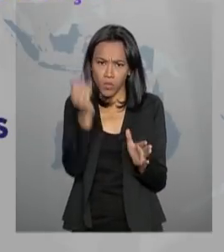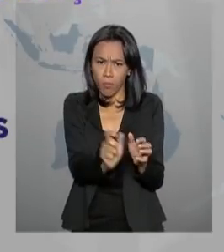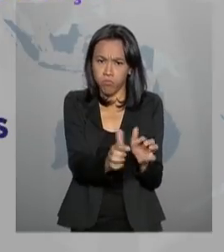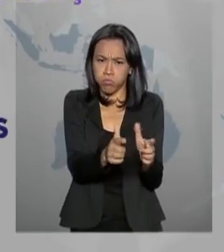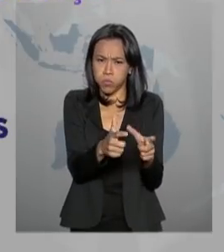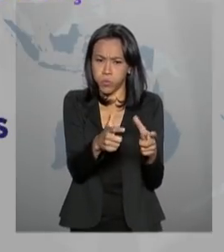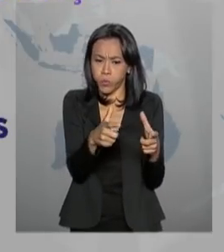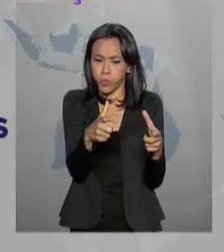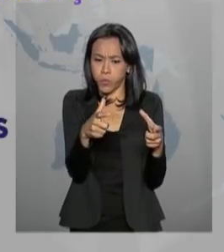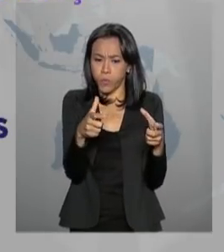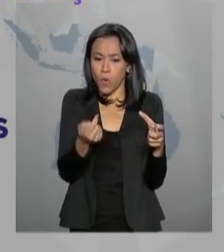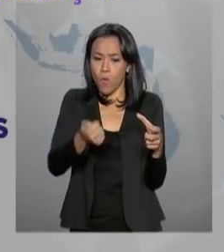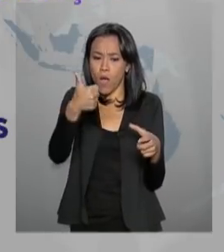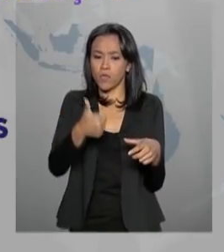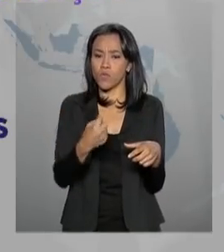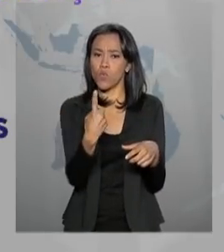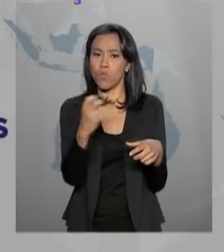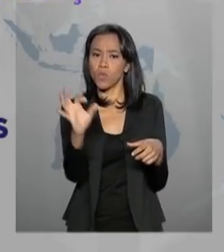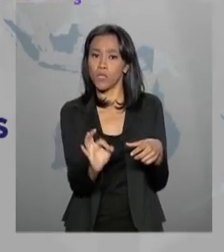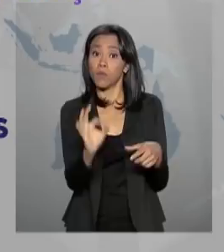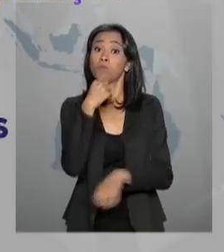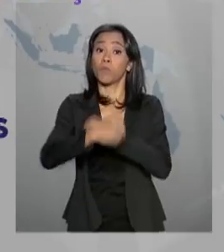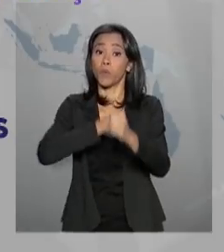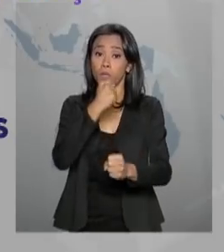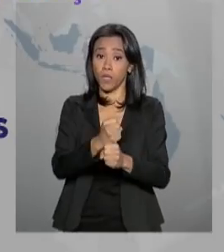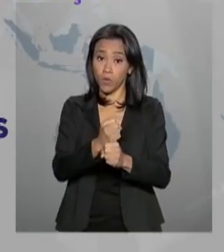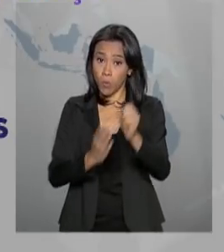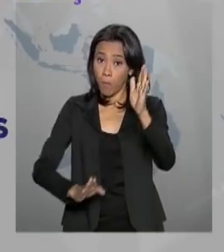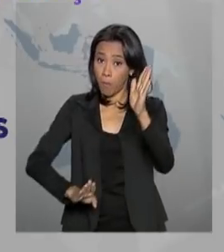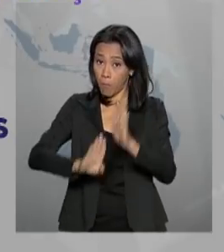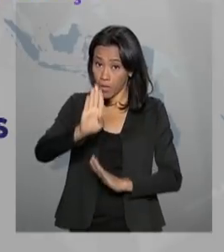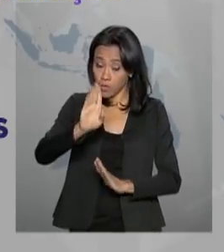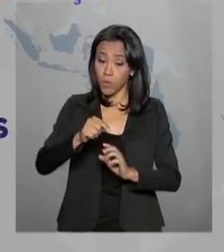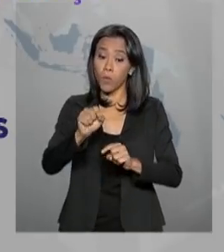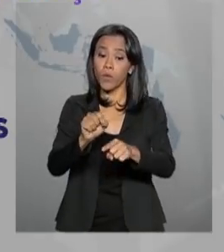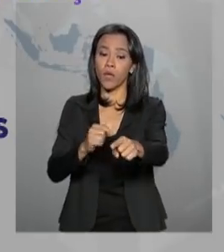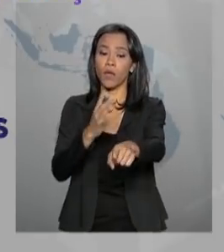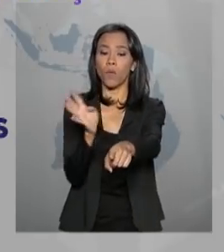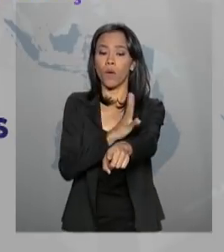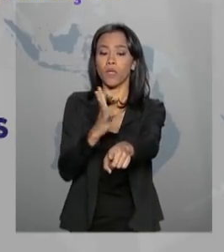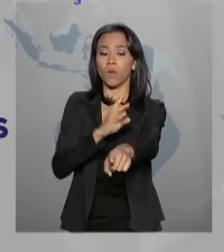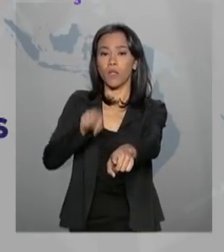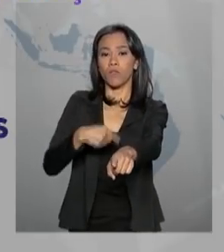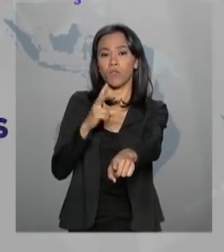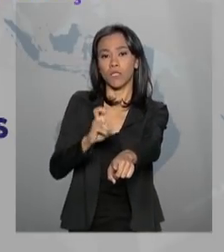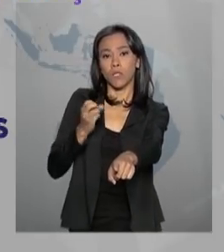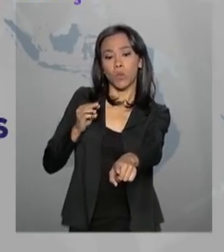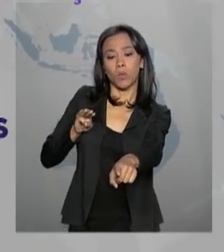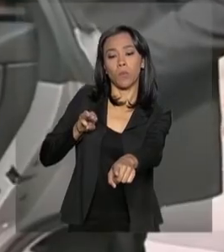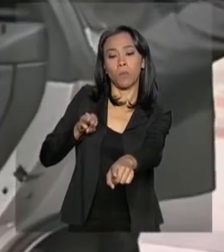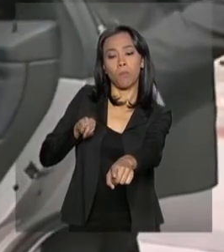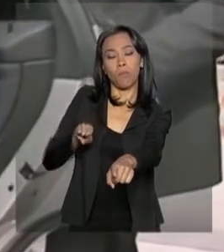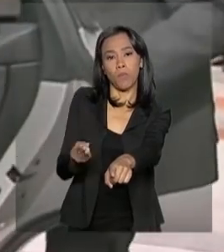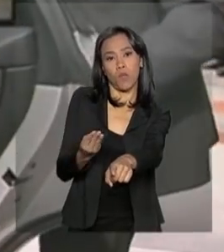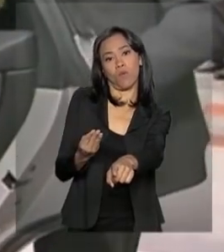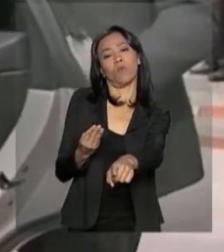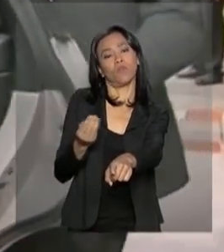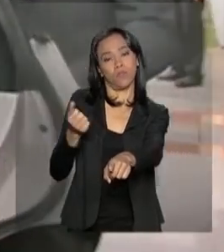a uma taxa de quase 1% ao ano, ultrapassando 44 milhões e meio de habitantes.